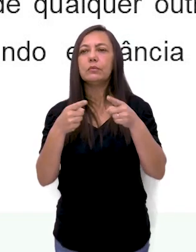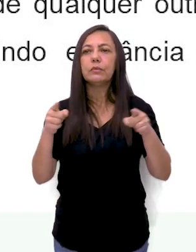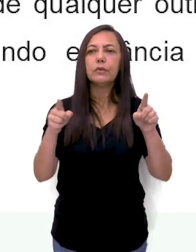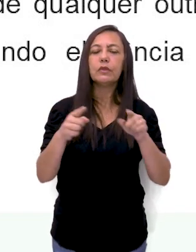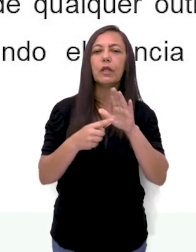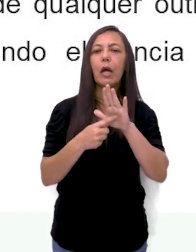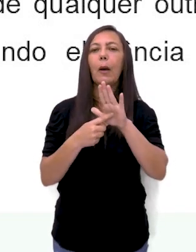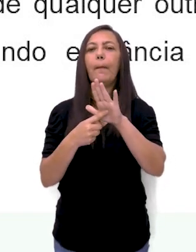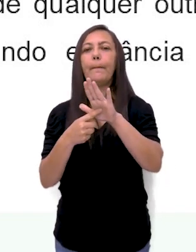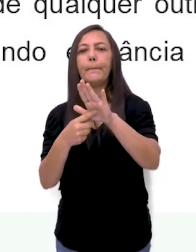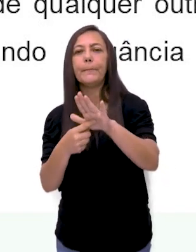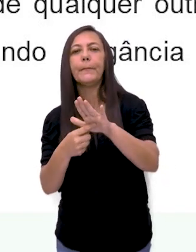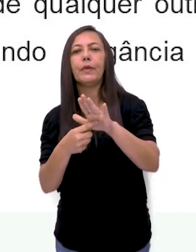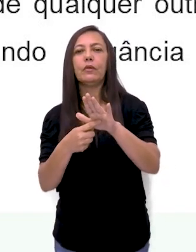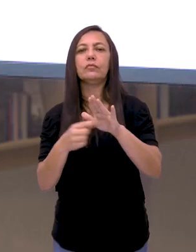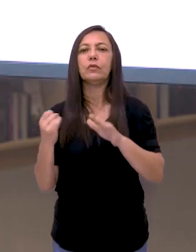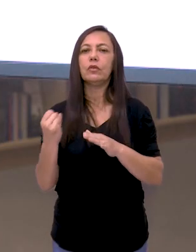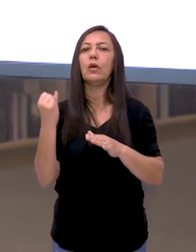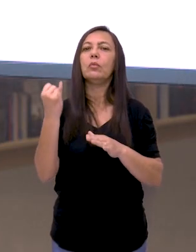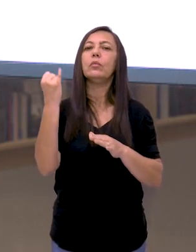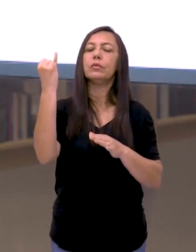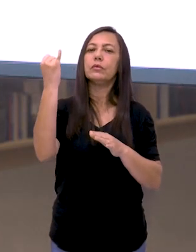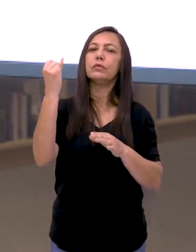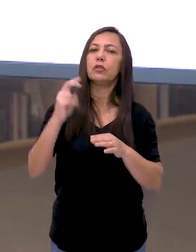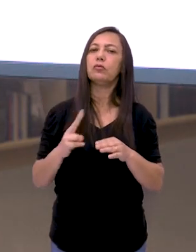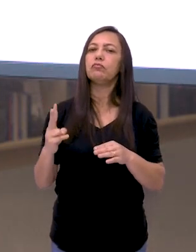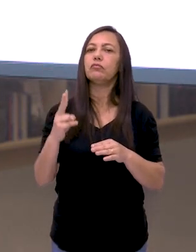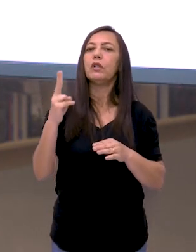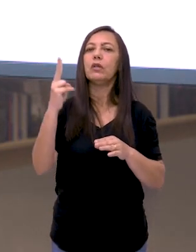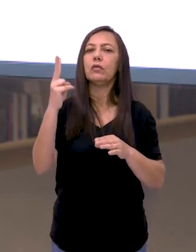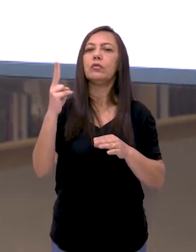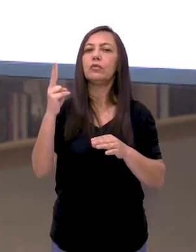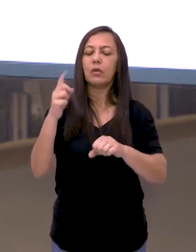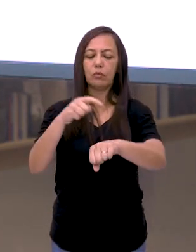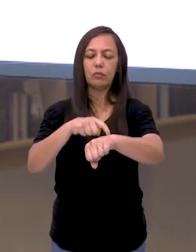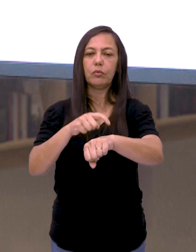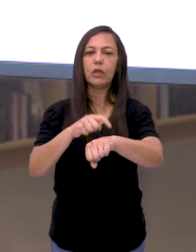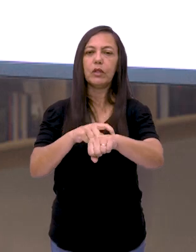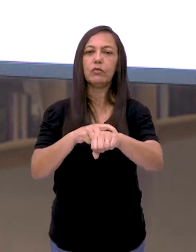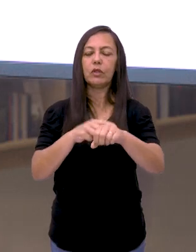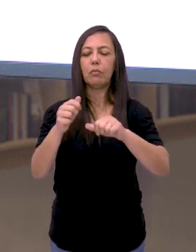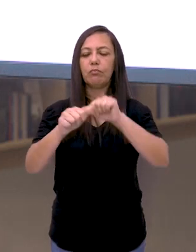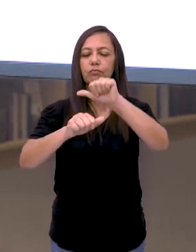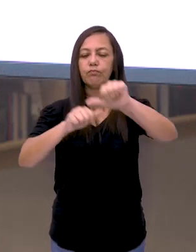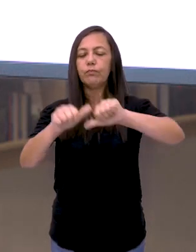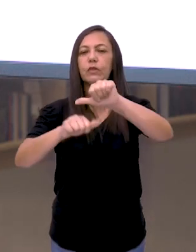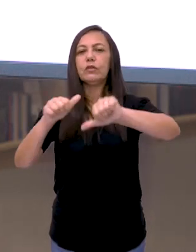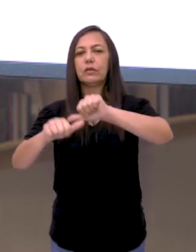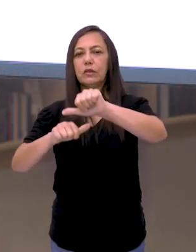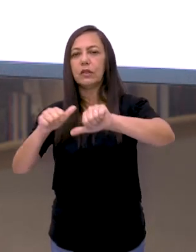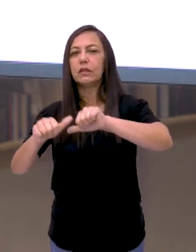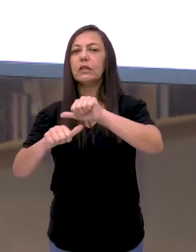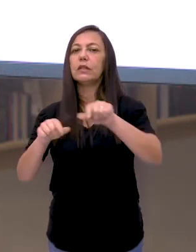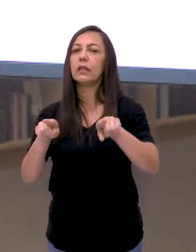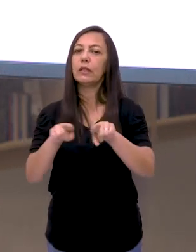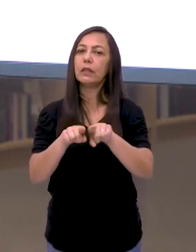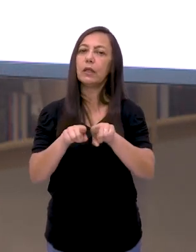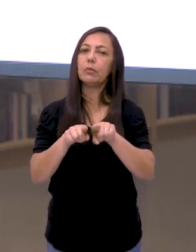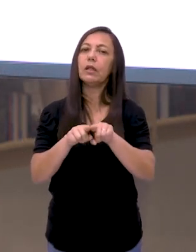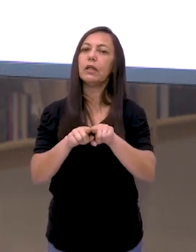sofisticação no classicismo. Sim, como disse anteriormente, um período de muitas mudanças e com essas mudanças